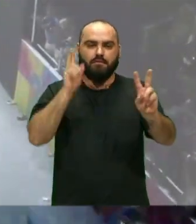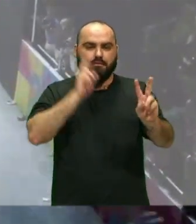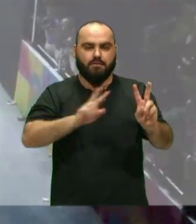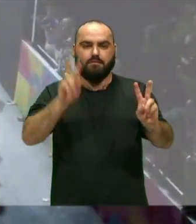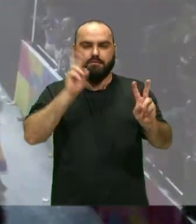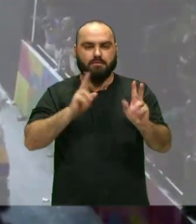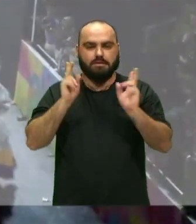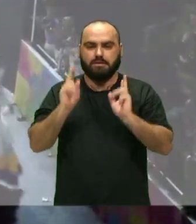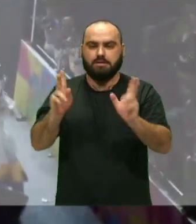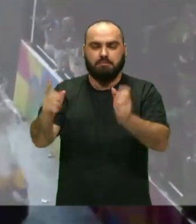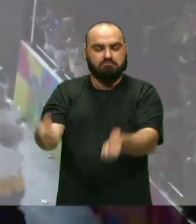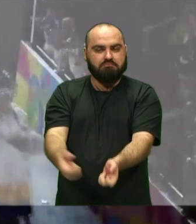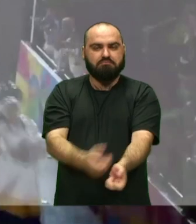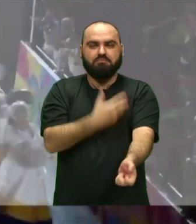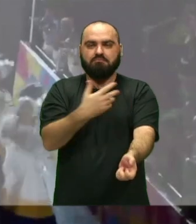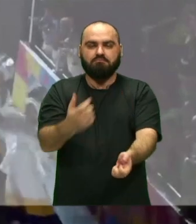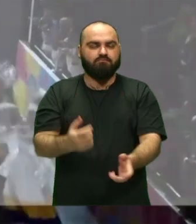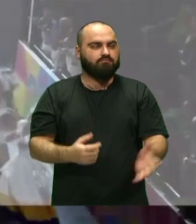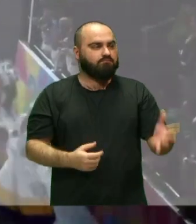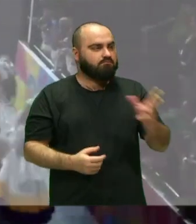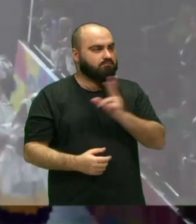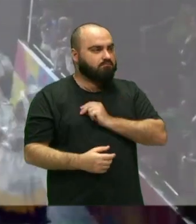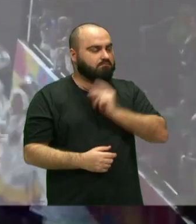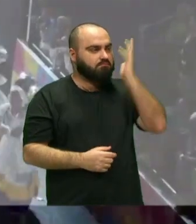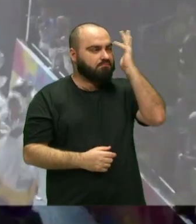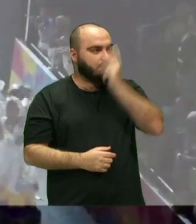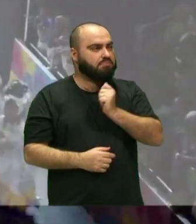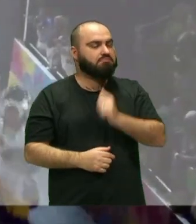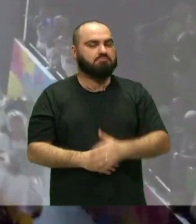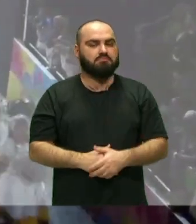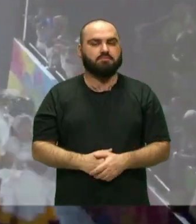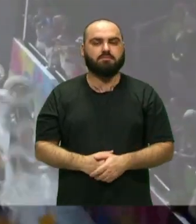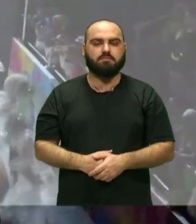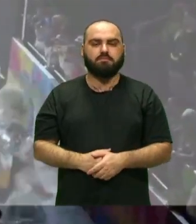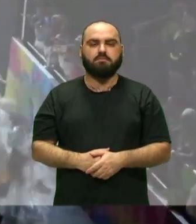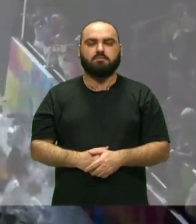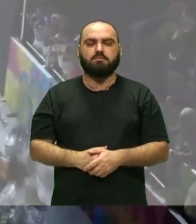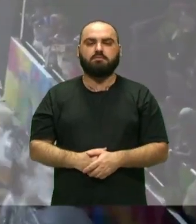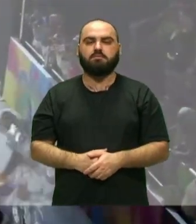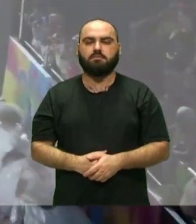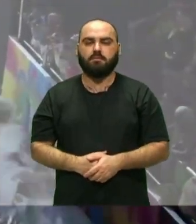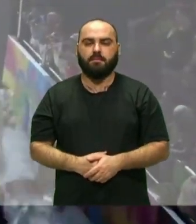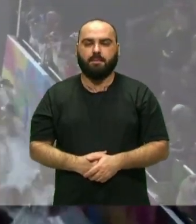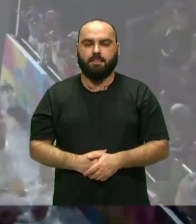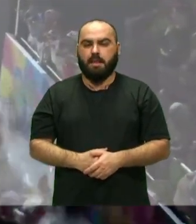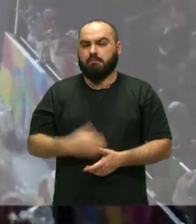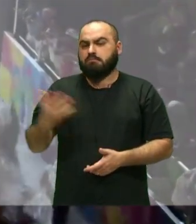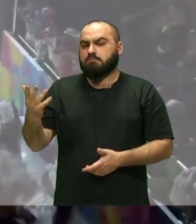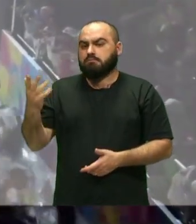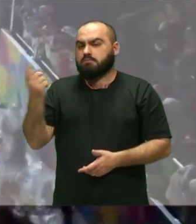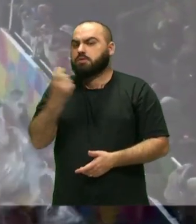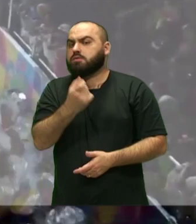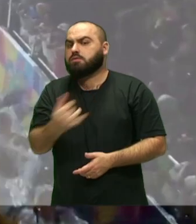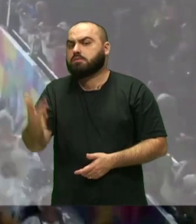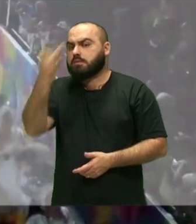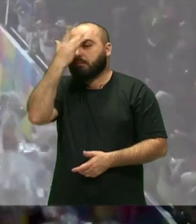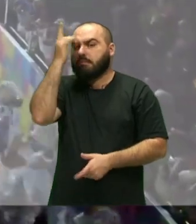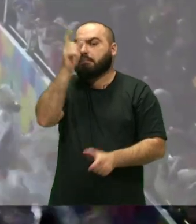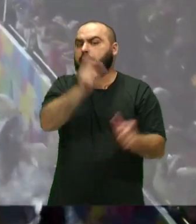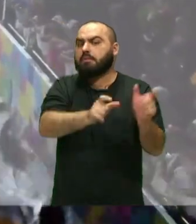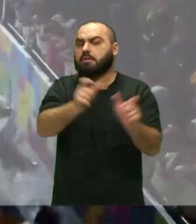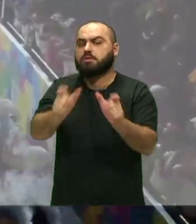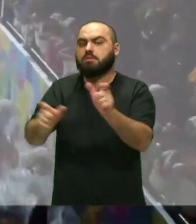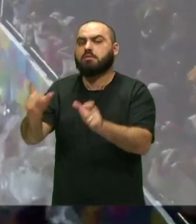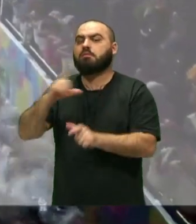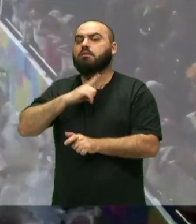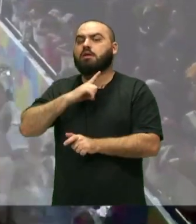eu fico muito emocionante é muito bonito quanto, quantos componentes não sei se chama componentes componentes quantos componentes